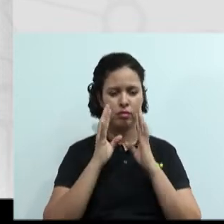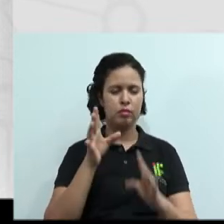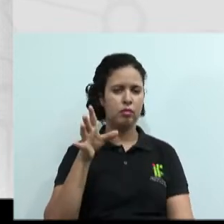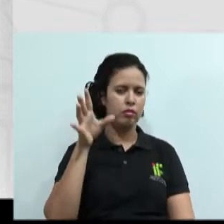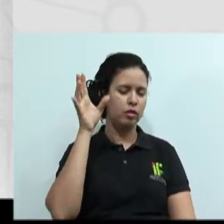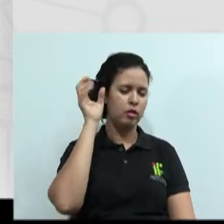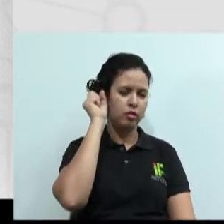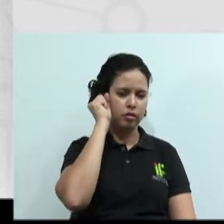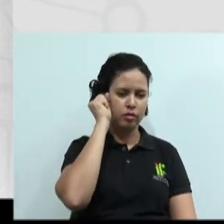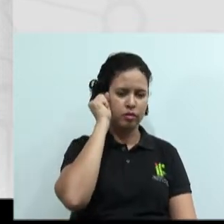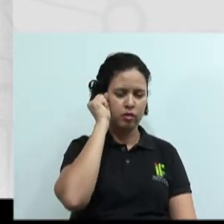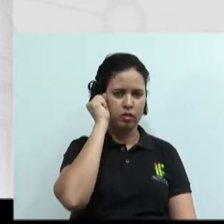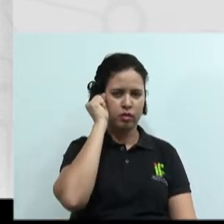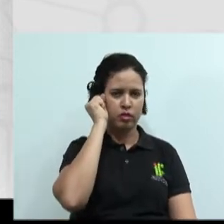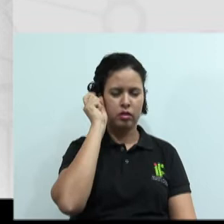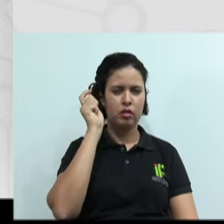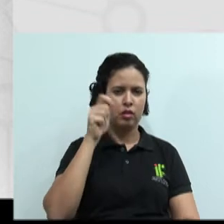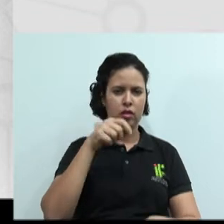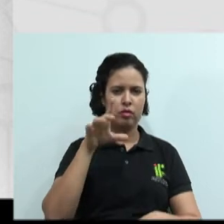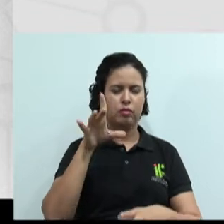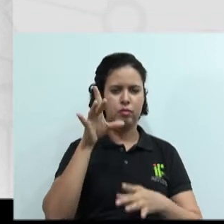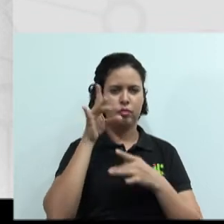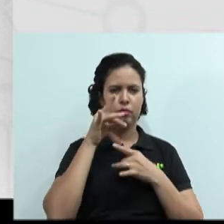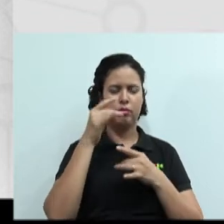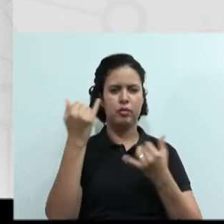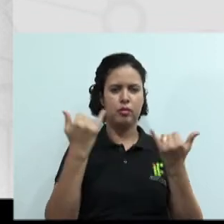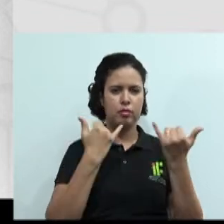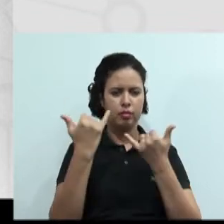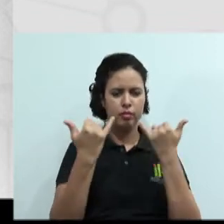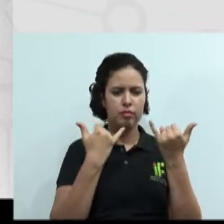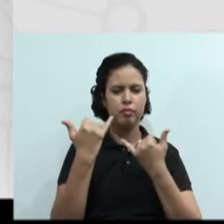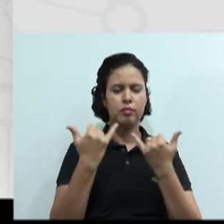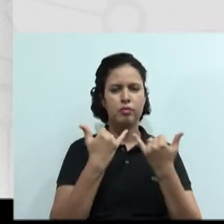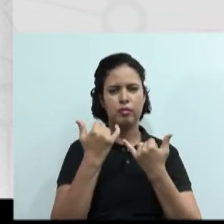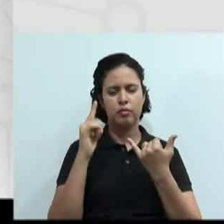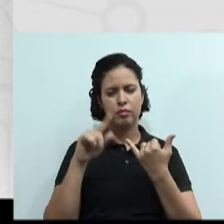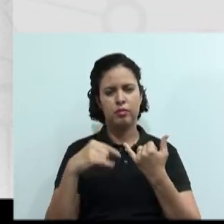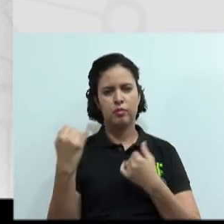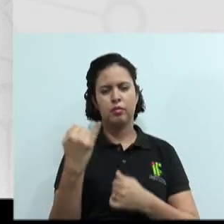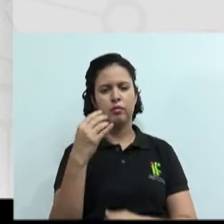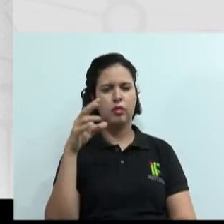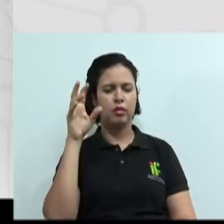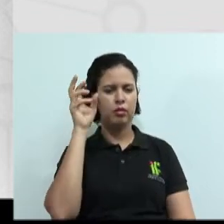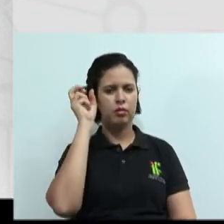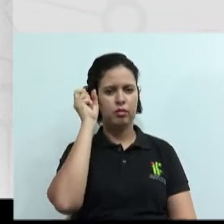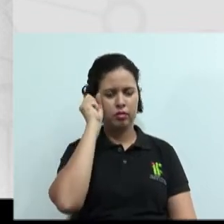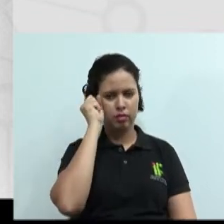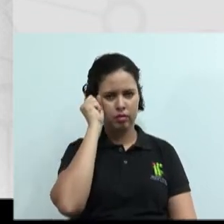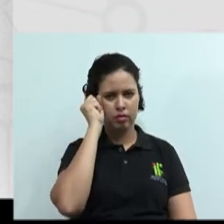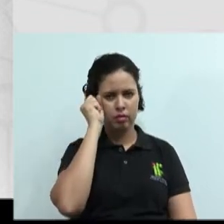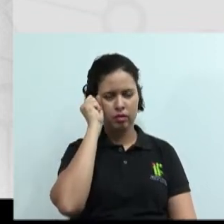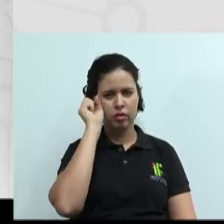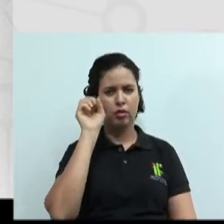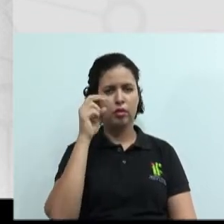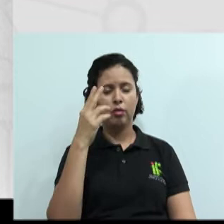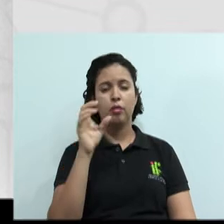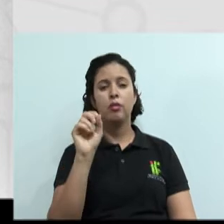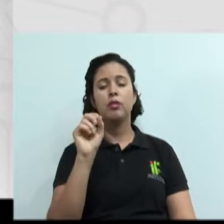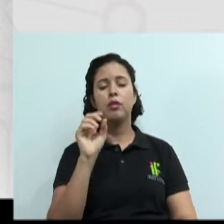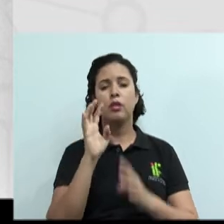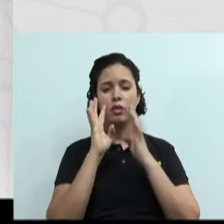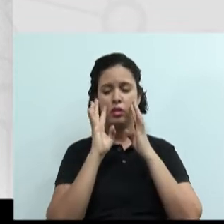entender e coletar as informações, ok? Então, importante você ser um ouvinte também e não só um falante, não só um